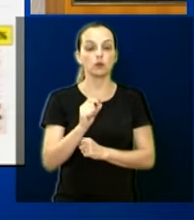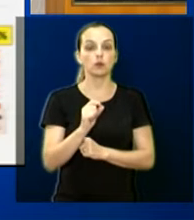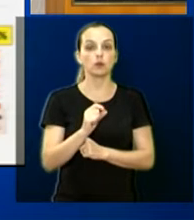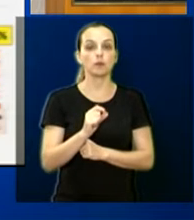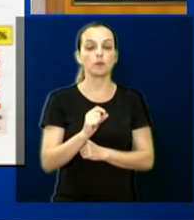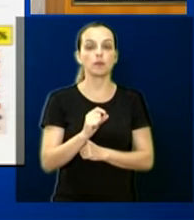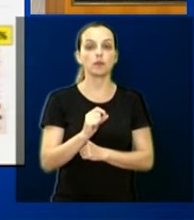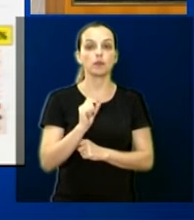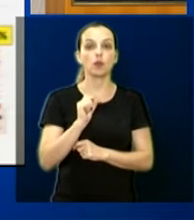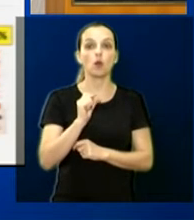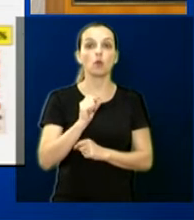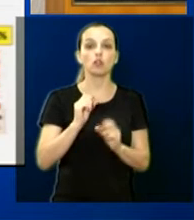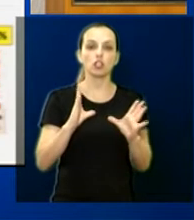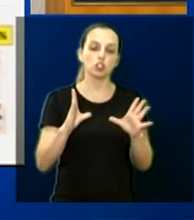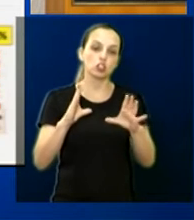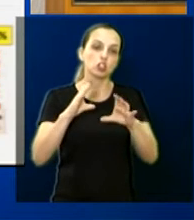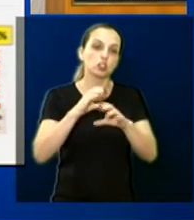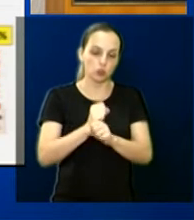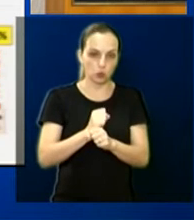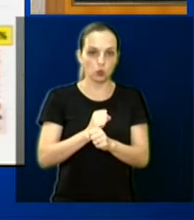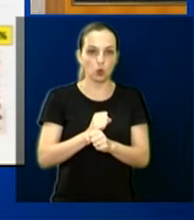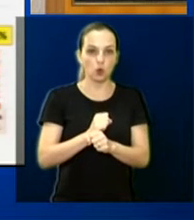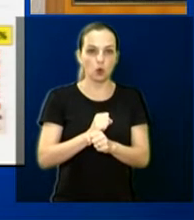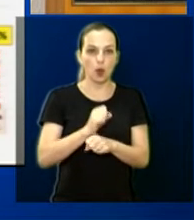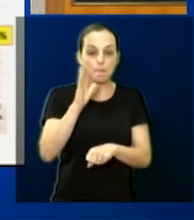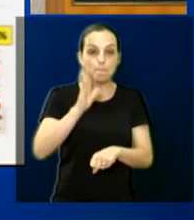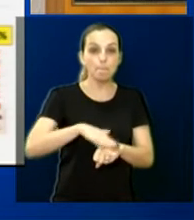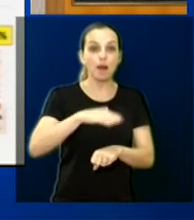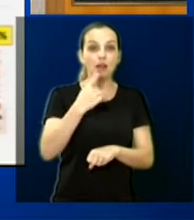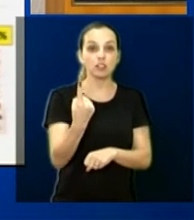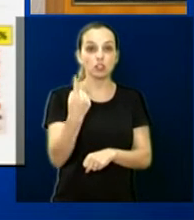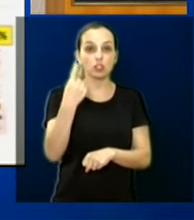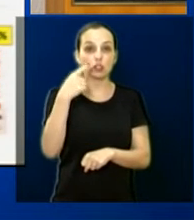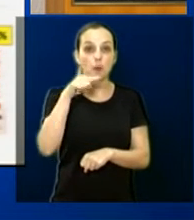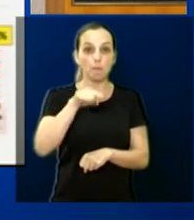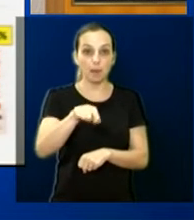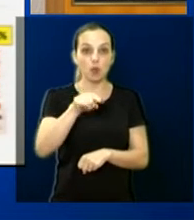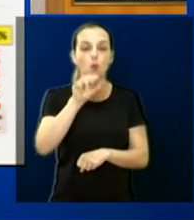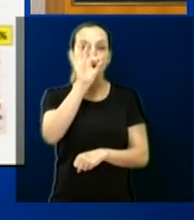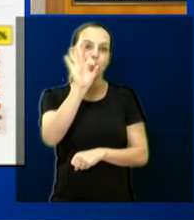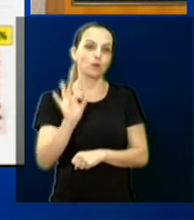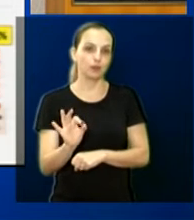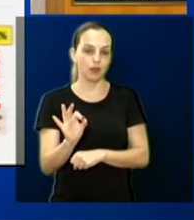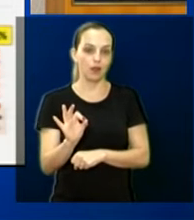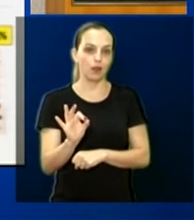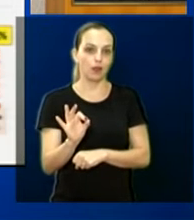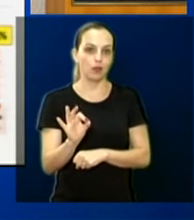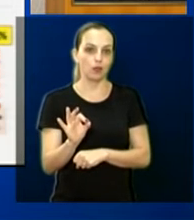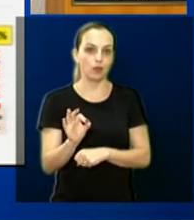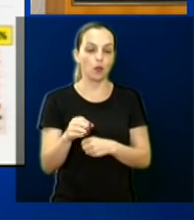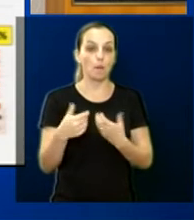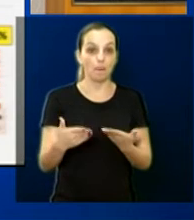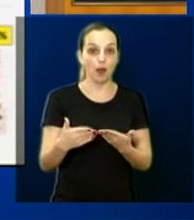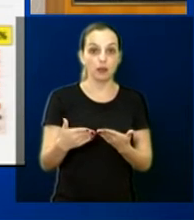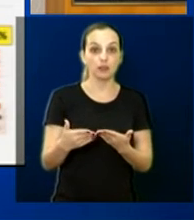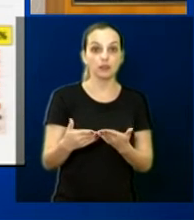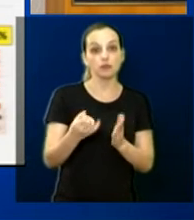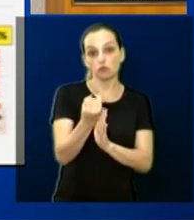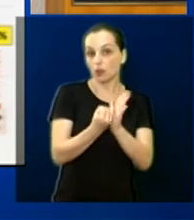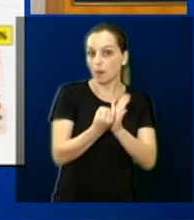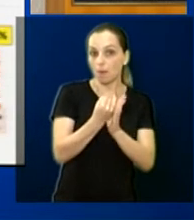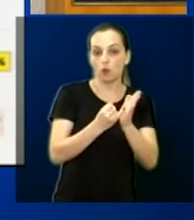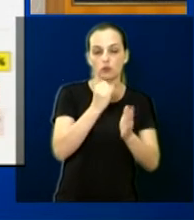Então, isso geral, aí chegou até mil, mais de mil por cento lá. Mas vamos passar para IPTU,